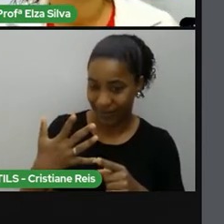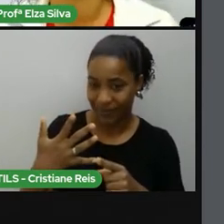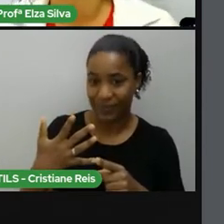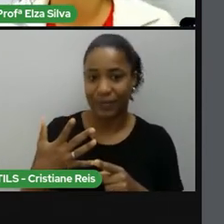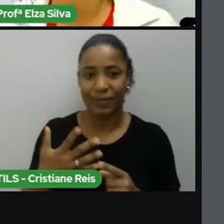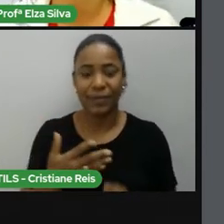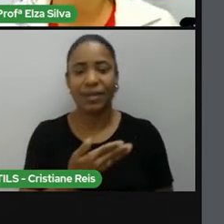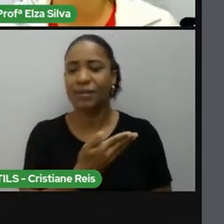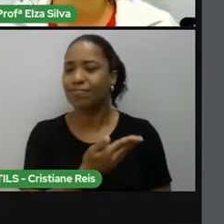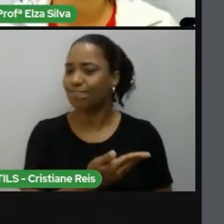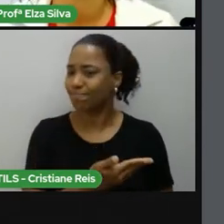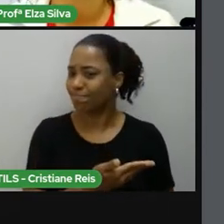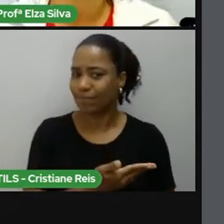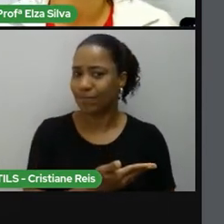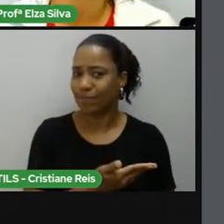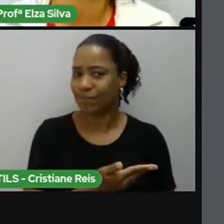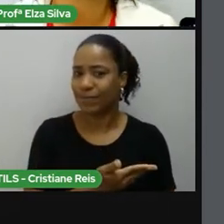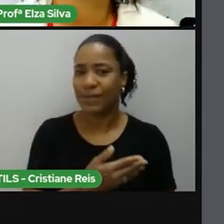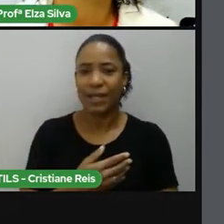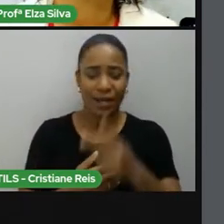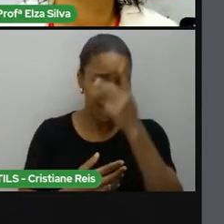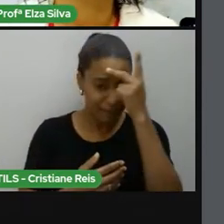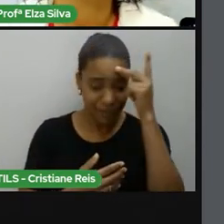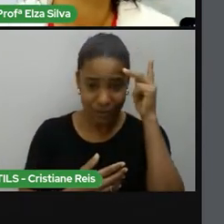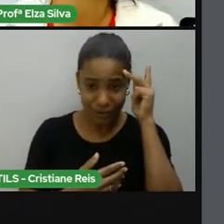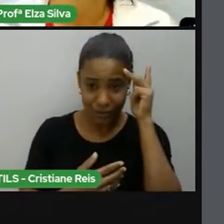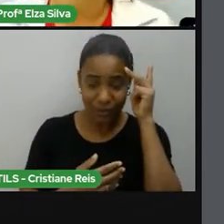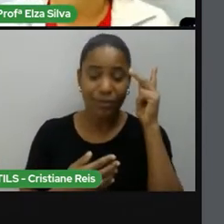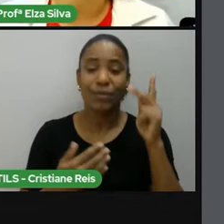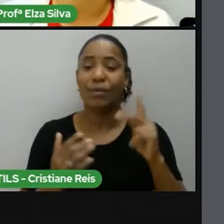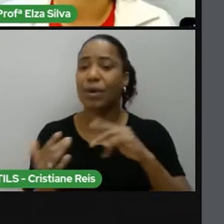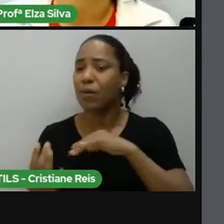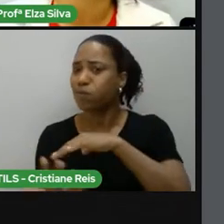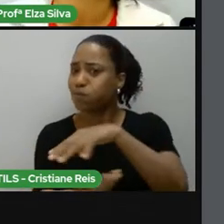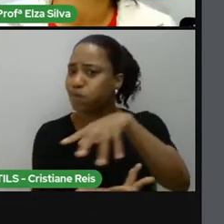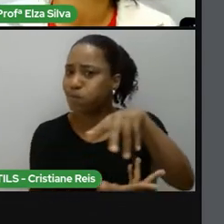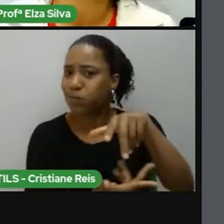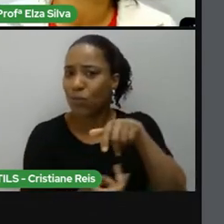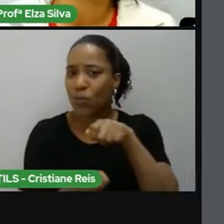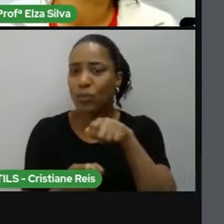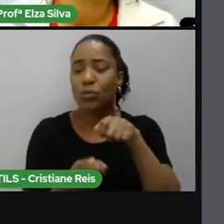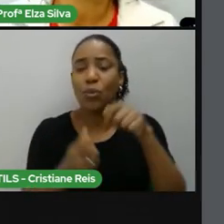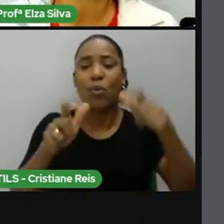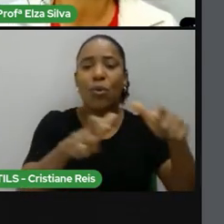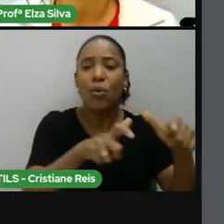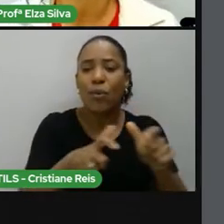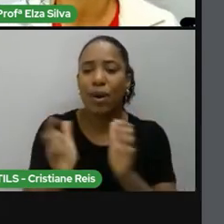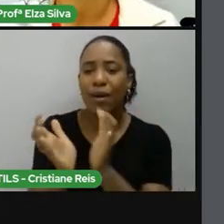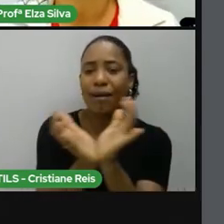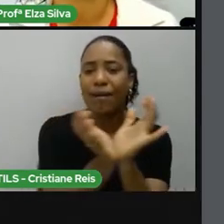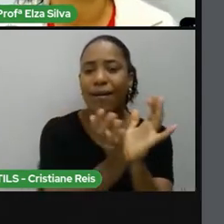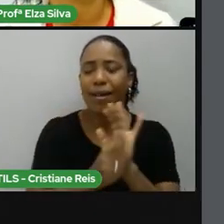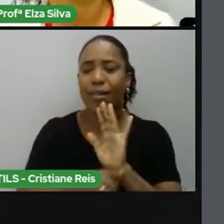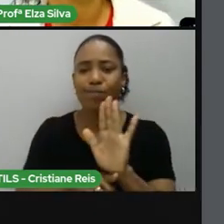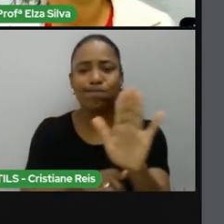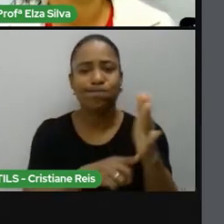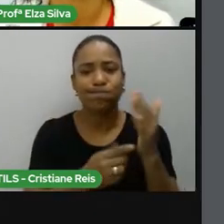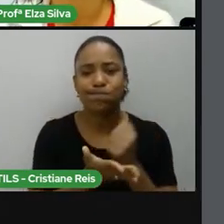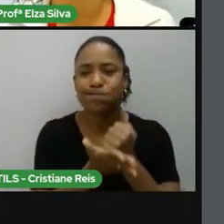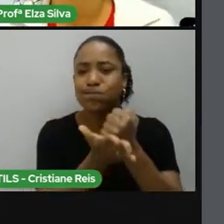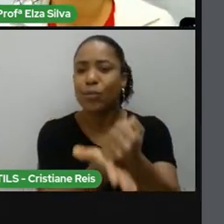Para transformar o local onde ela vive, né? A sua comunidade. When the person died.